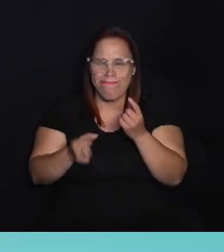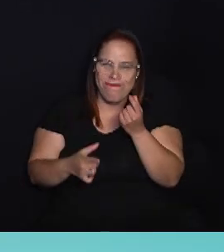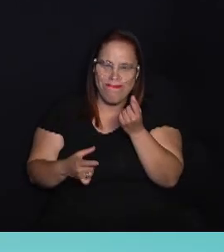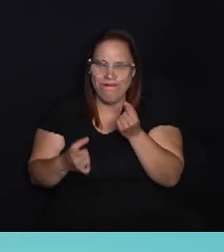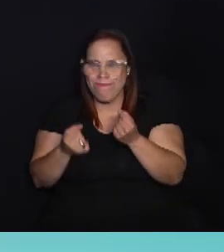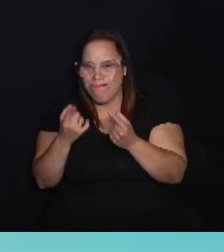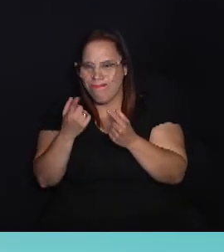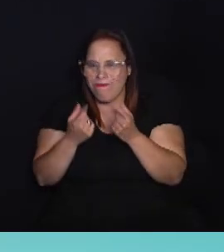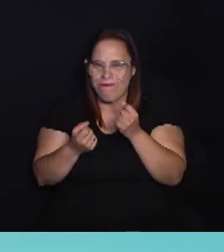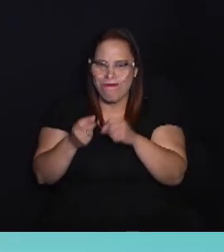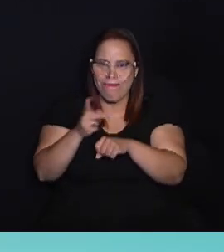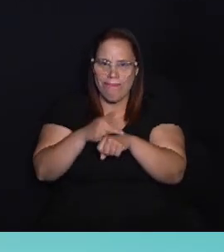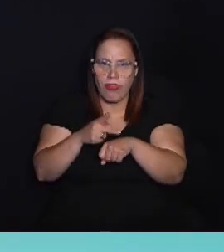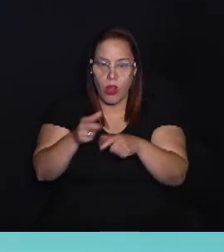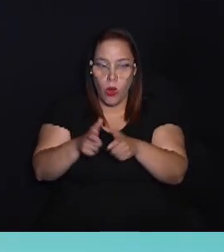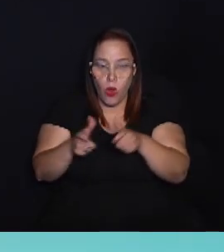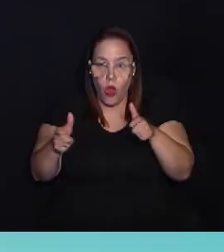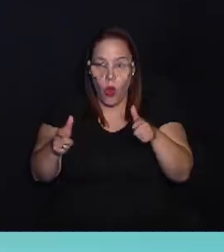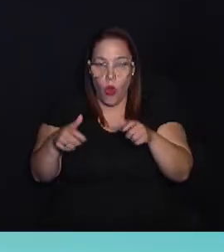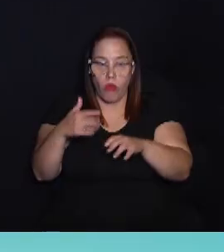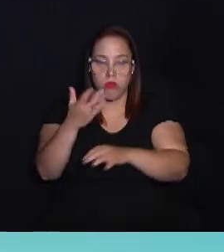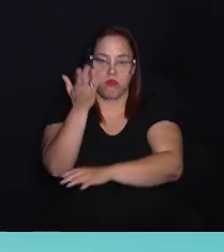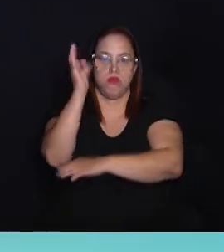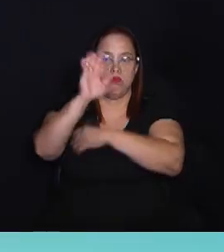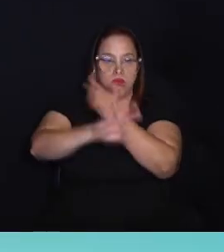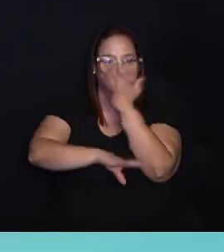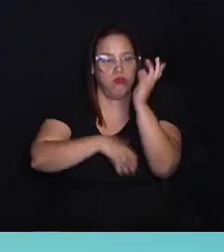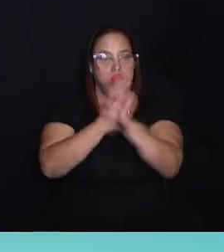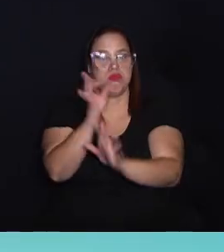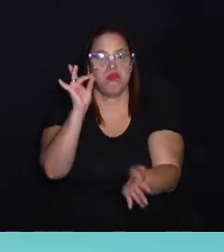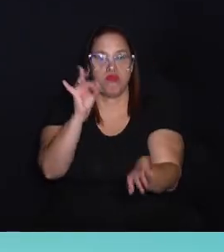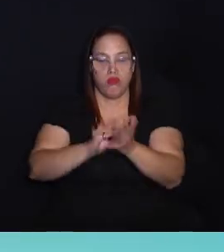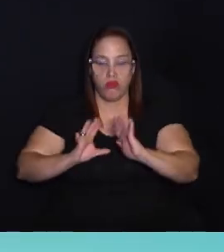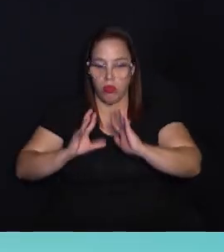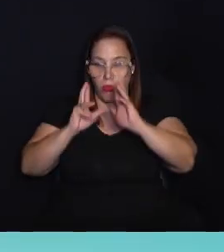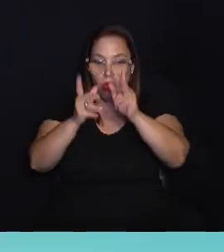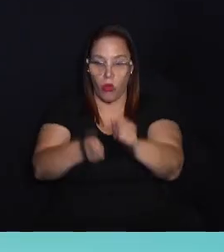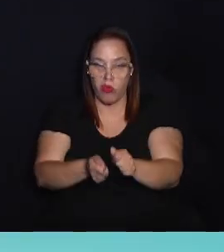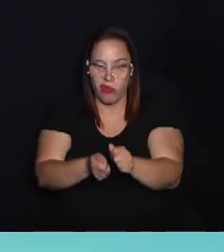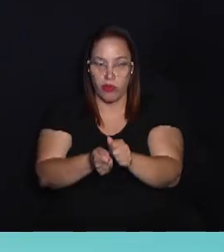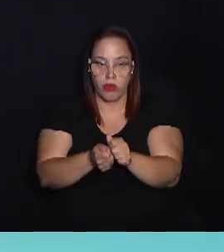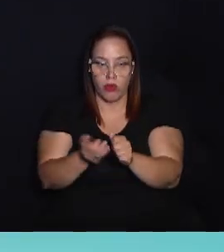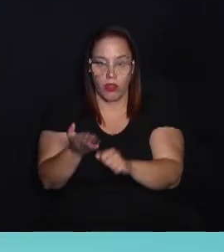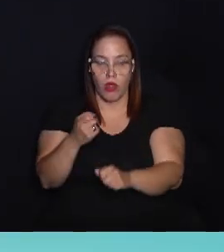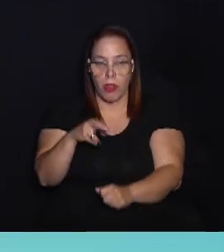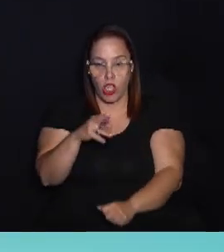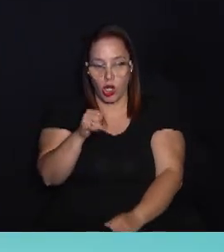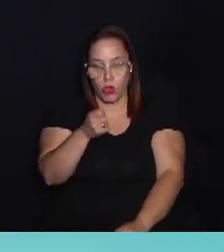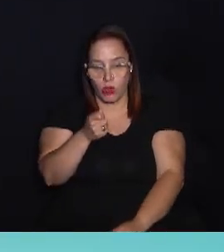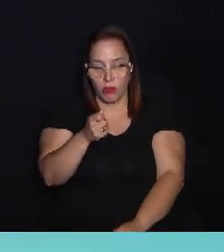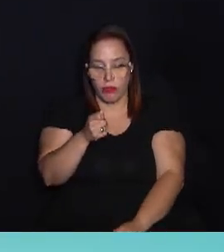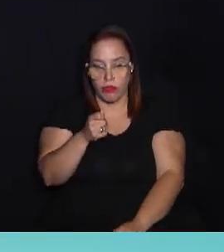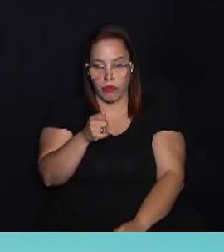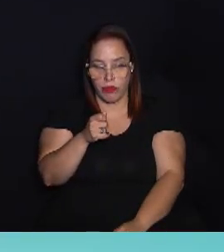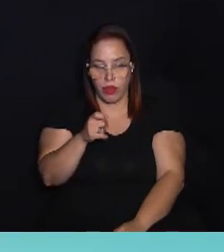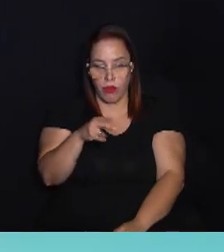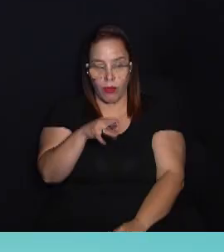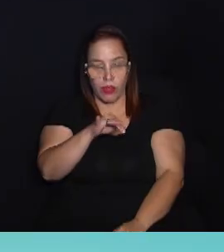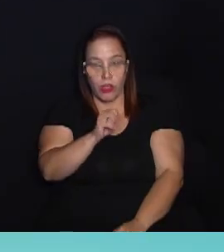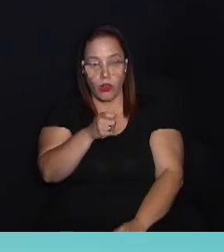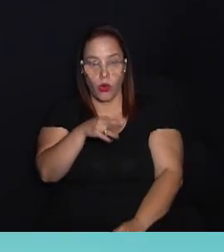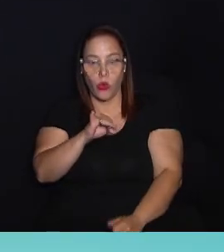ainda que raramente. O país possui a terceira maior floresta tropical intacta do mundo, ficando atrás da